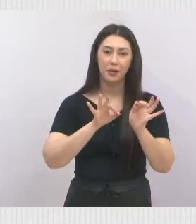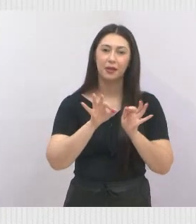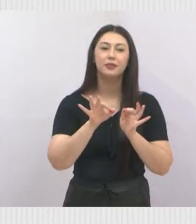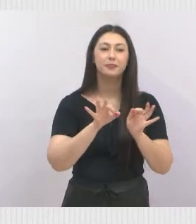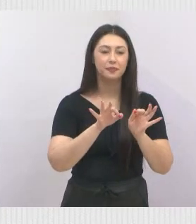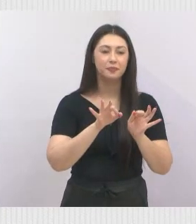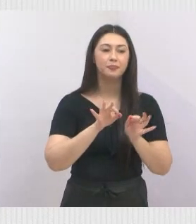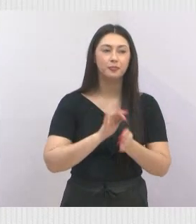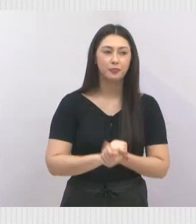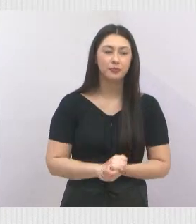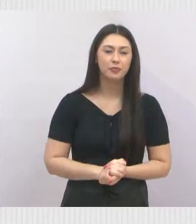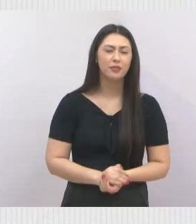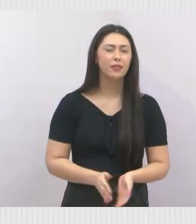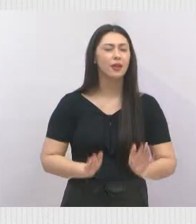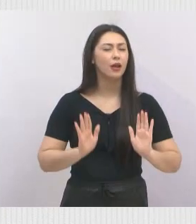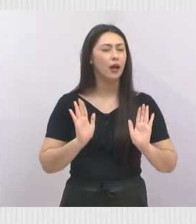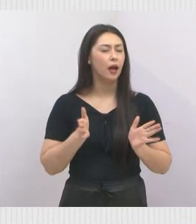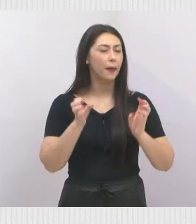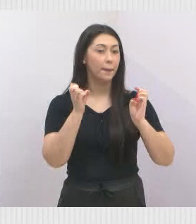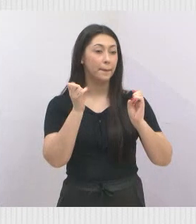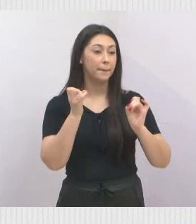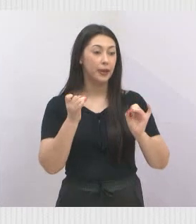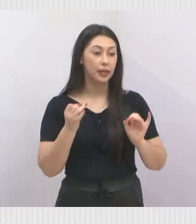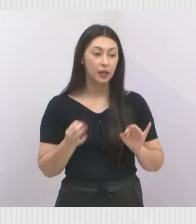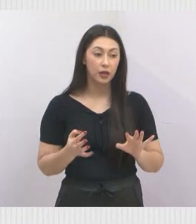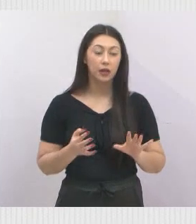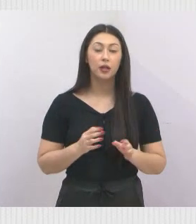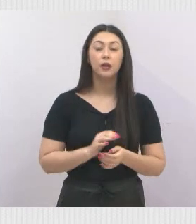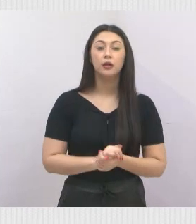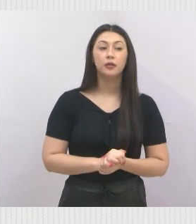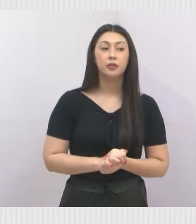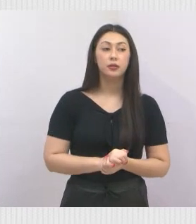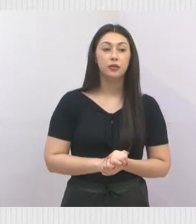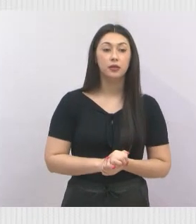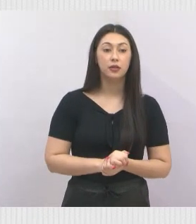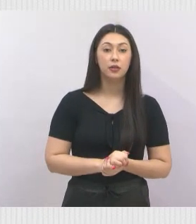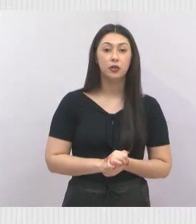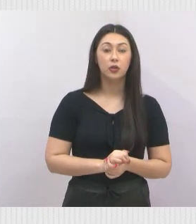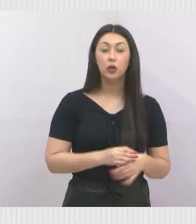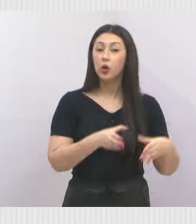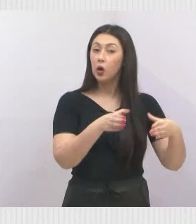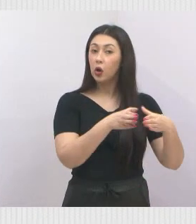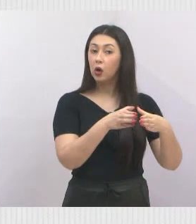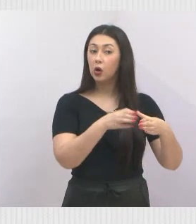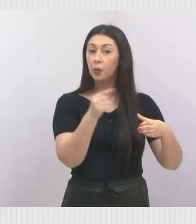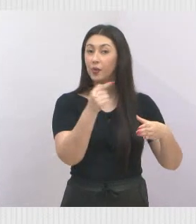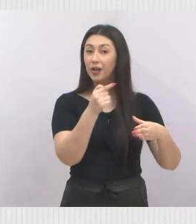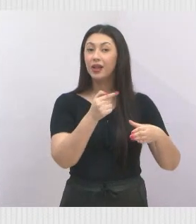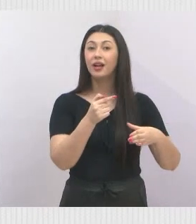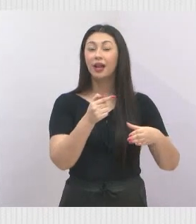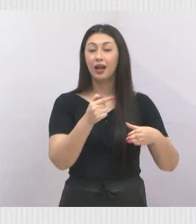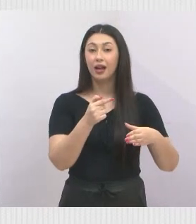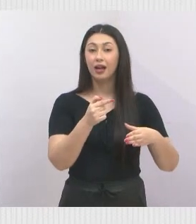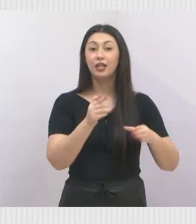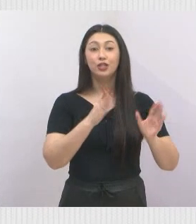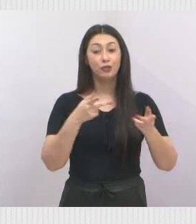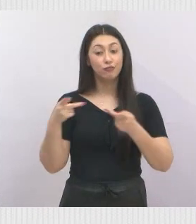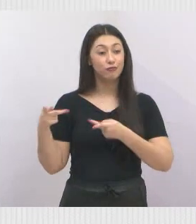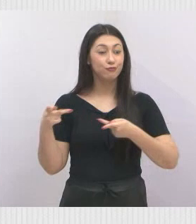E como foi falado, o vídeo de garante passei, mas o pessoal da Cidade Legal já esteve lá,